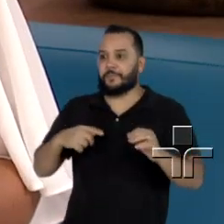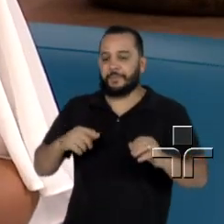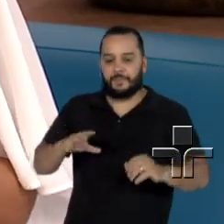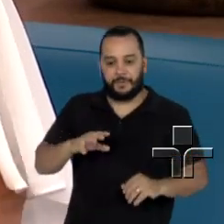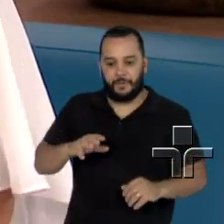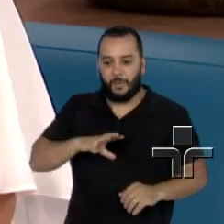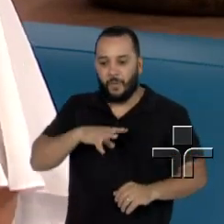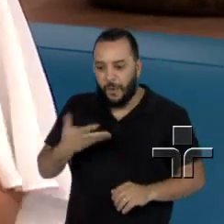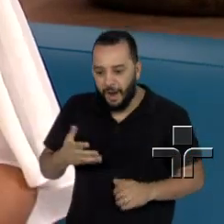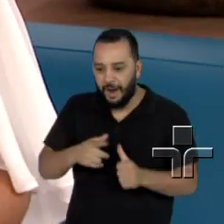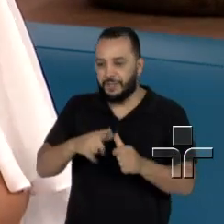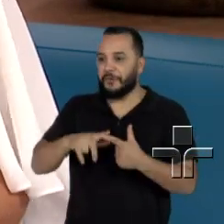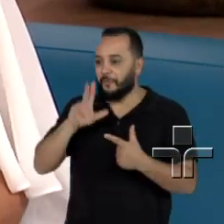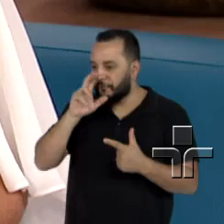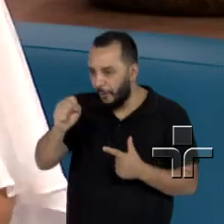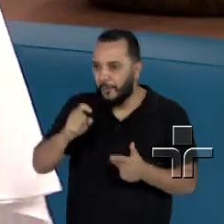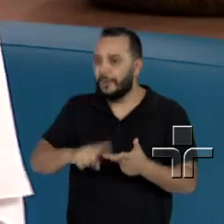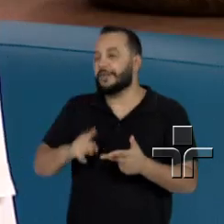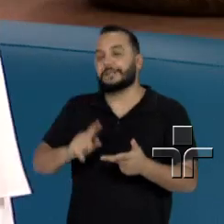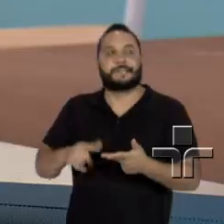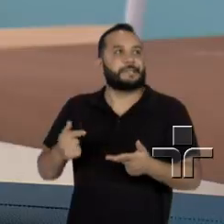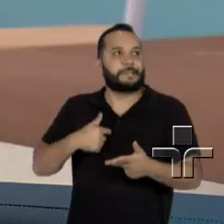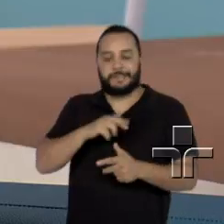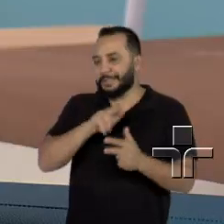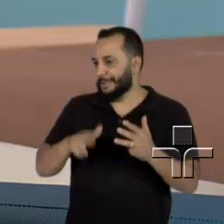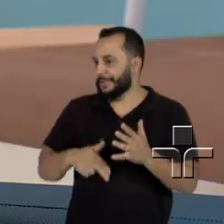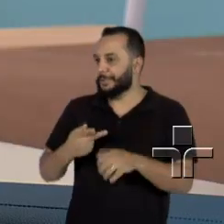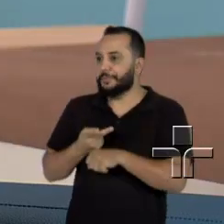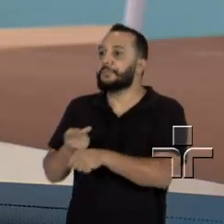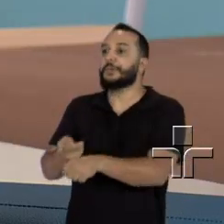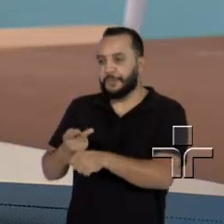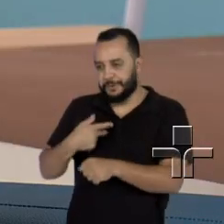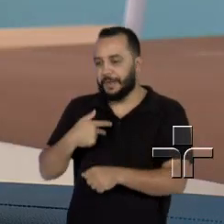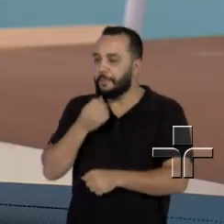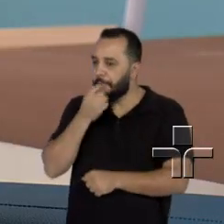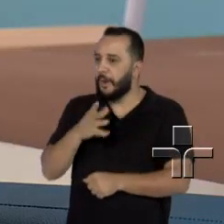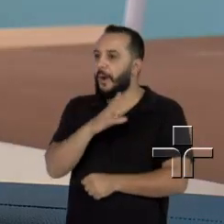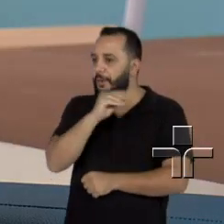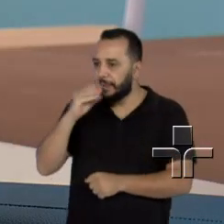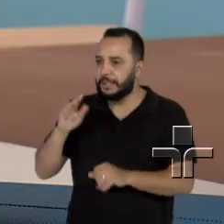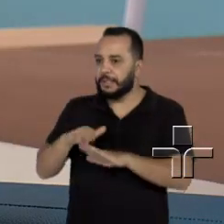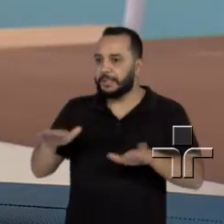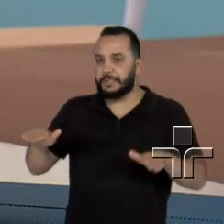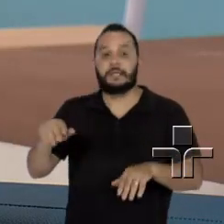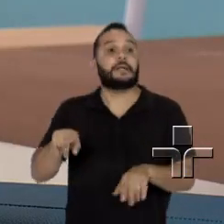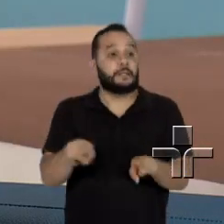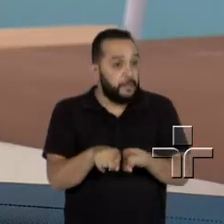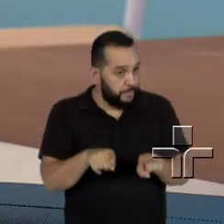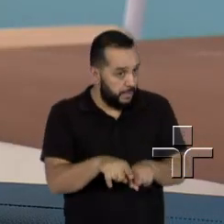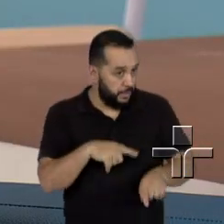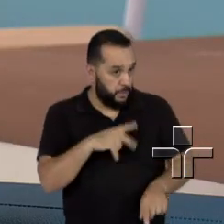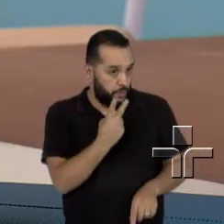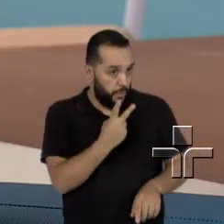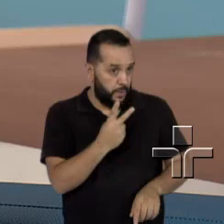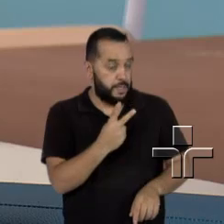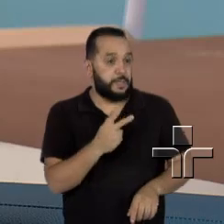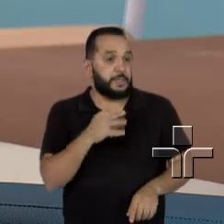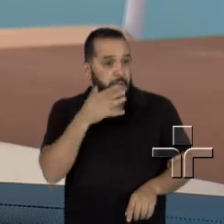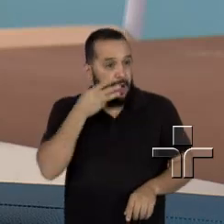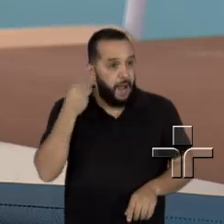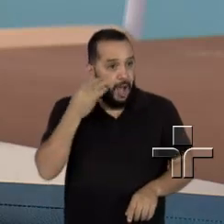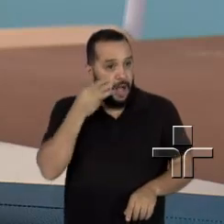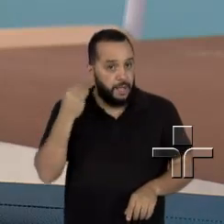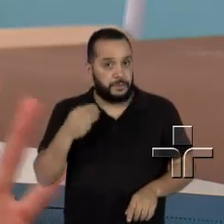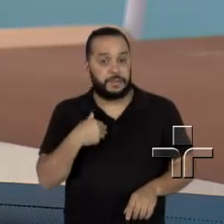em casa, do que ter adolescente. além de dois, de gêmeos de 10 anos, eu tenho dois gatos. Aí, um dia eles pediram um